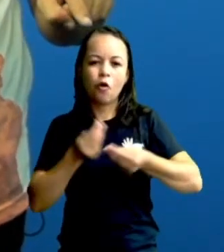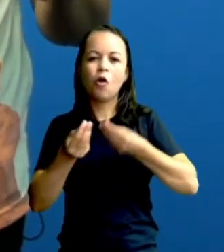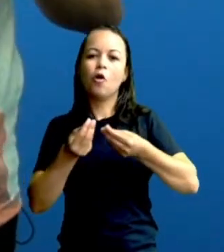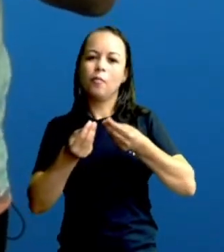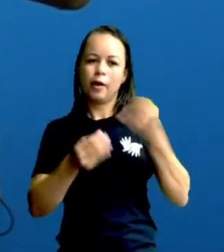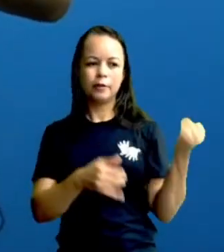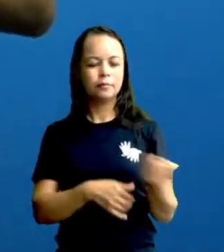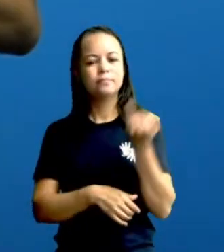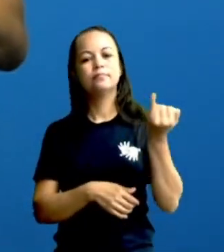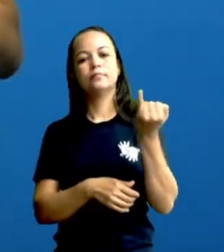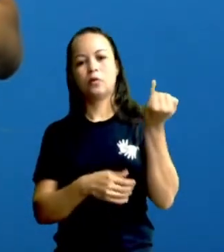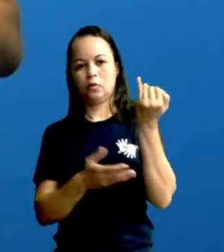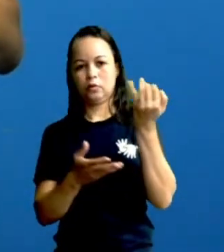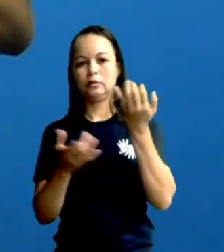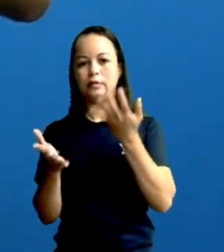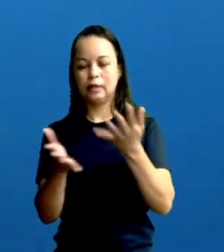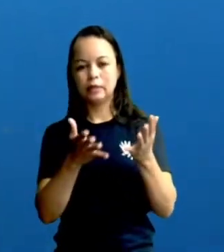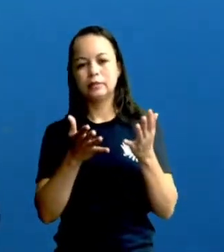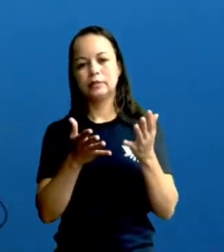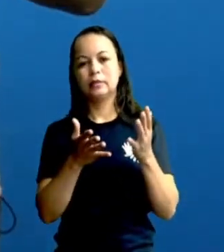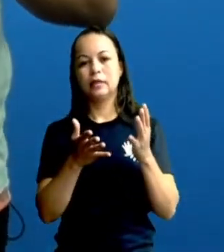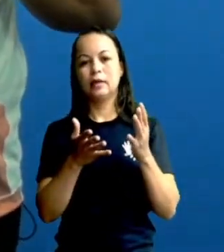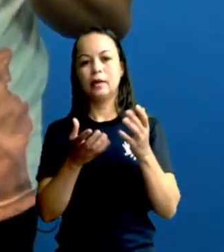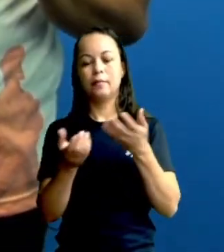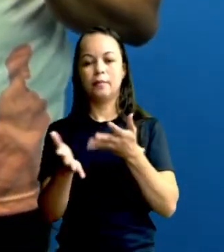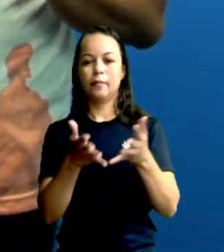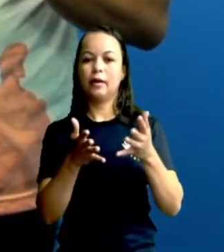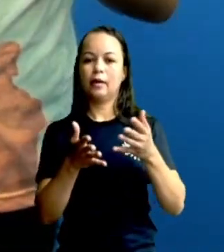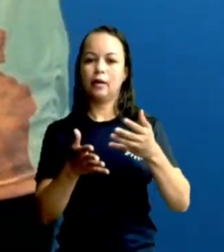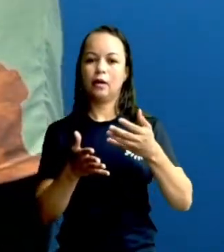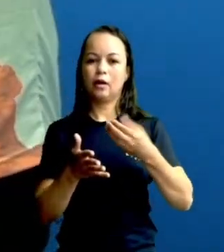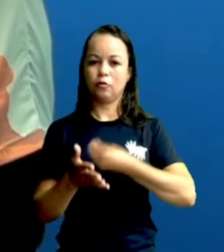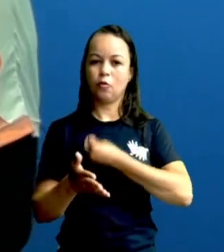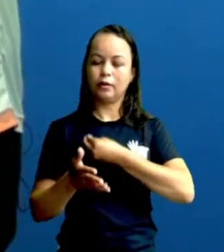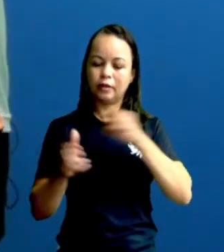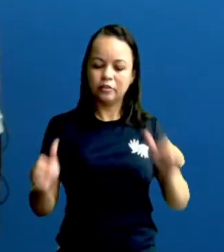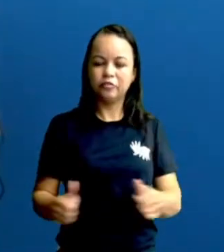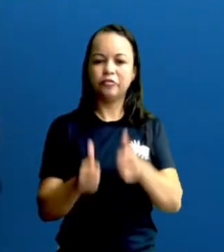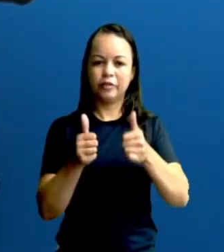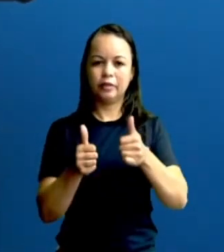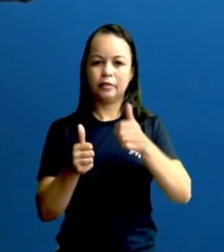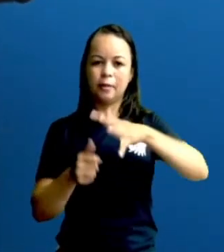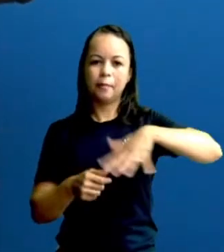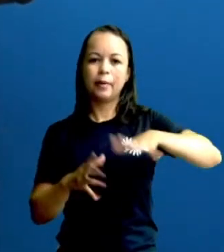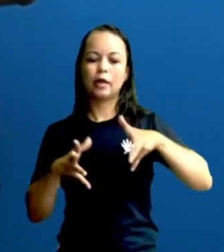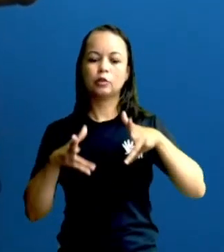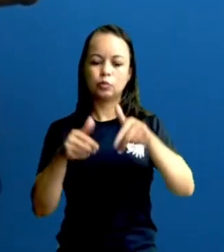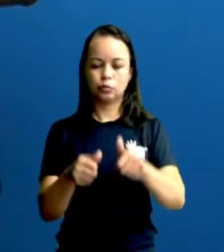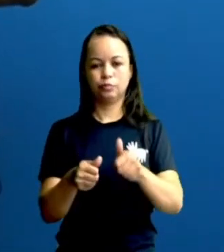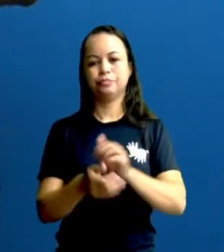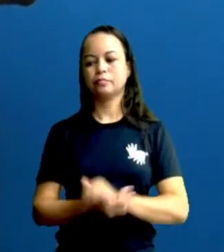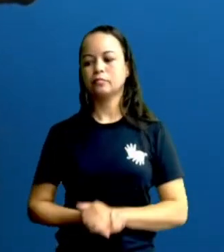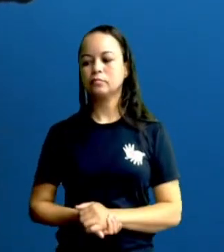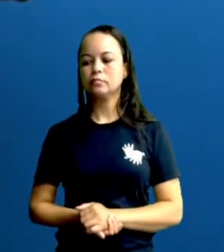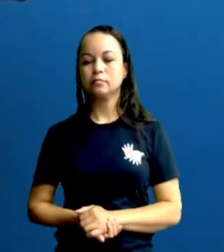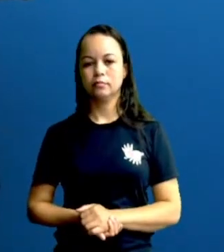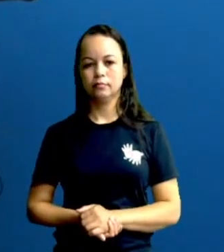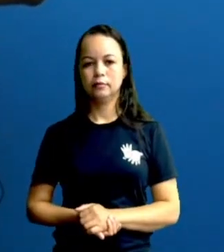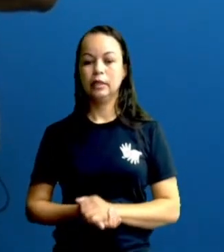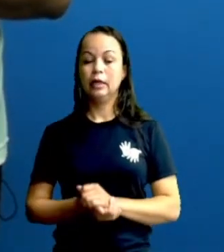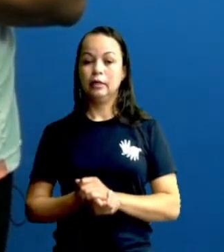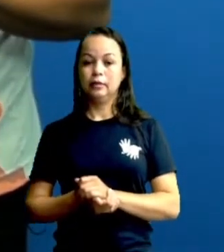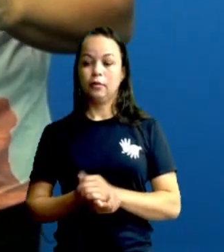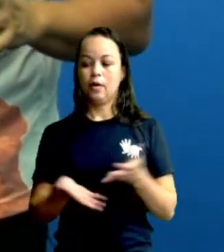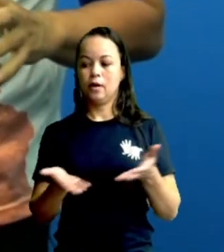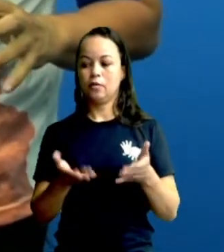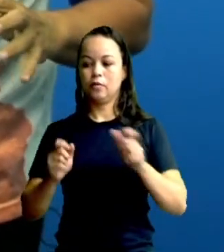eficiente e eficaz qualidade de vida para todos. Por favor, produção, vamos para o nosso próximo slide, porque